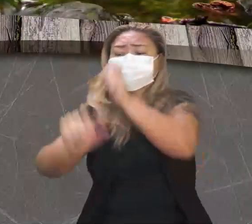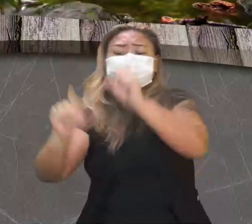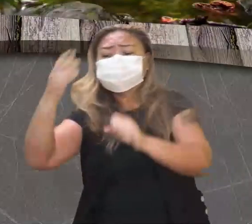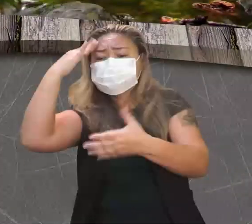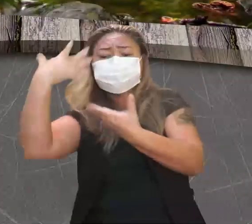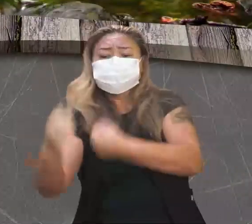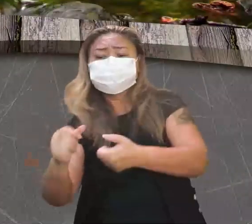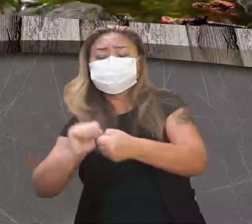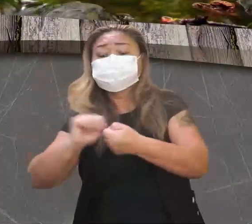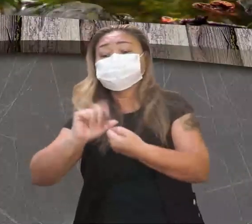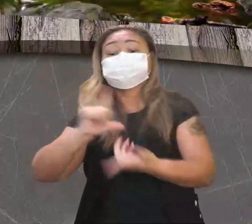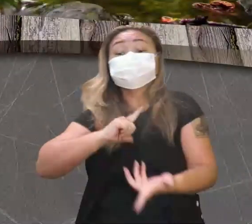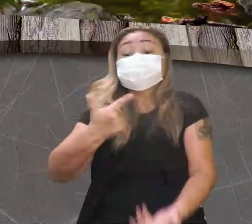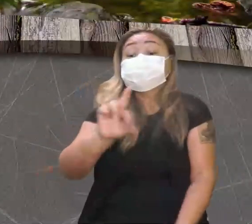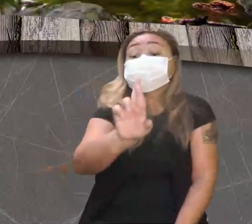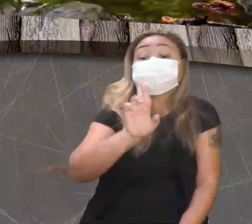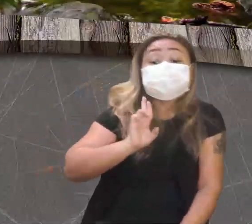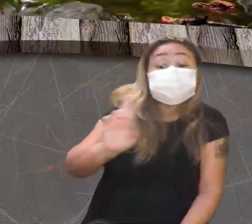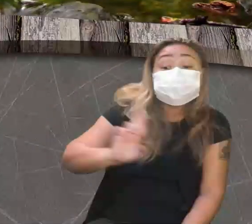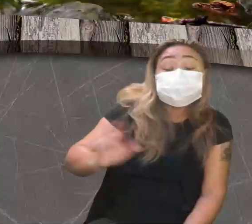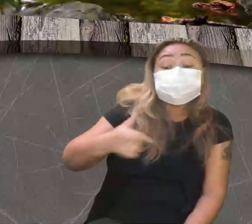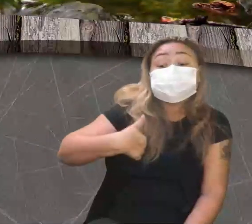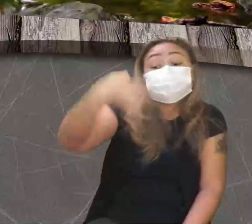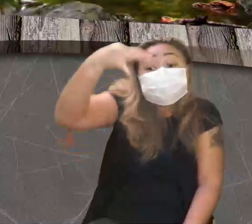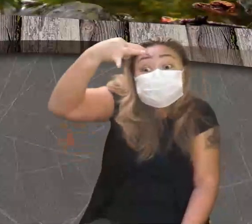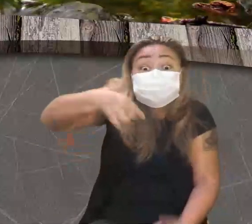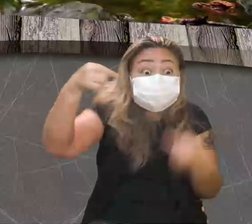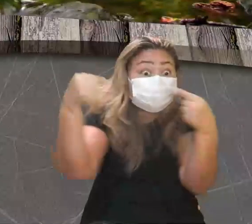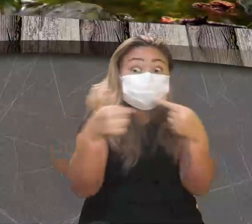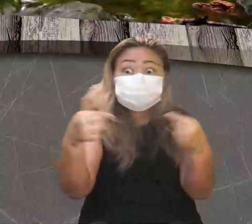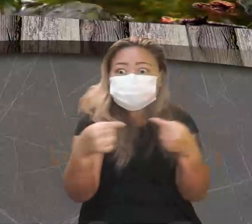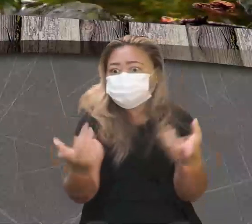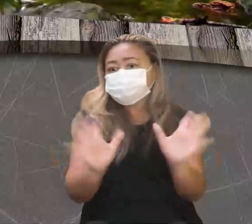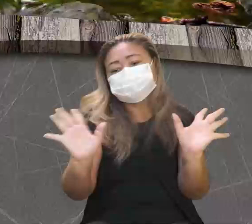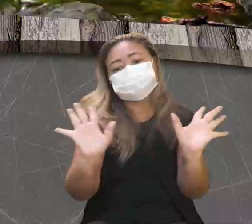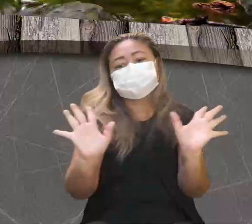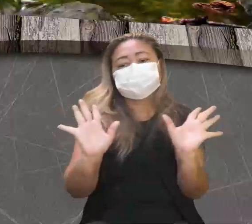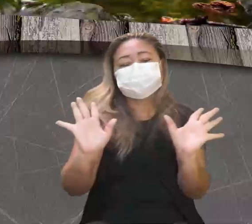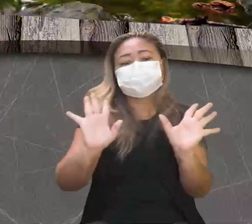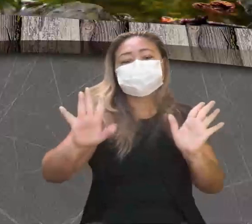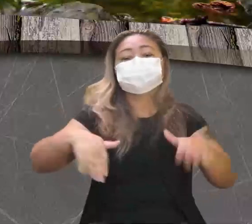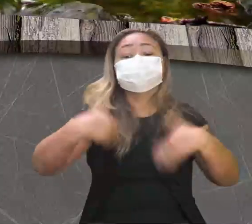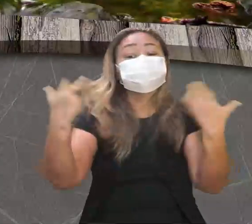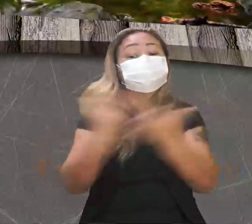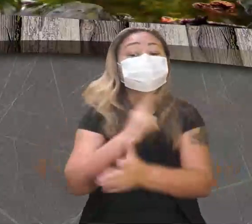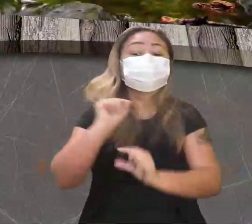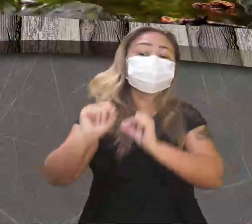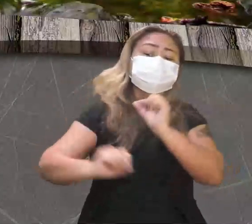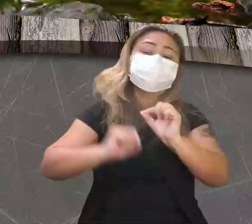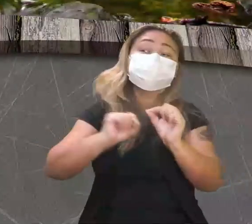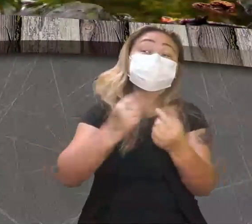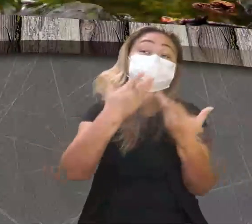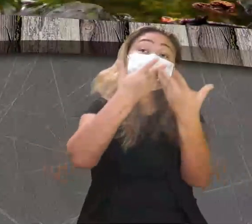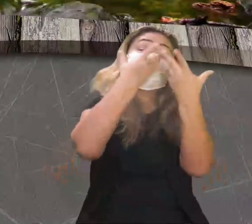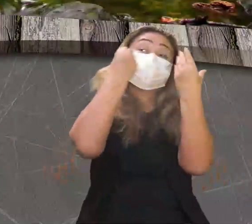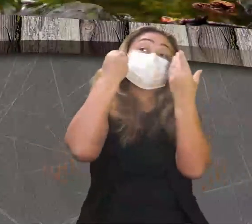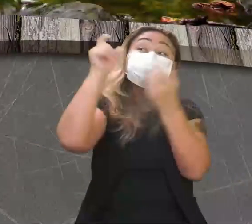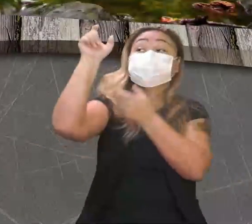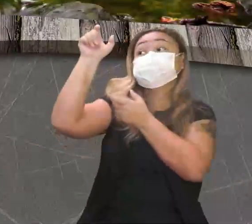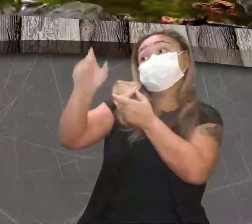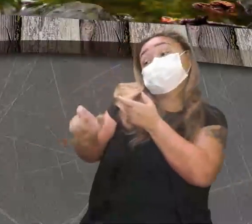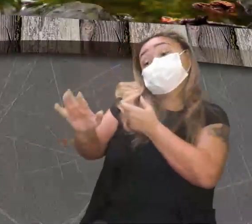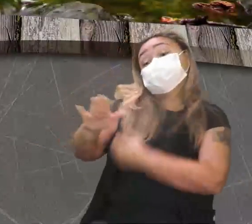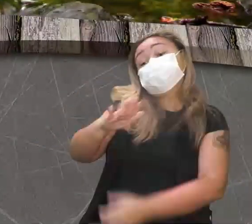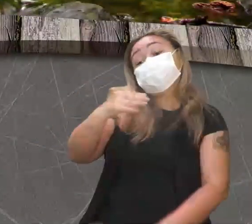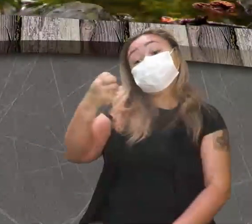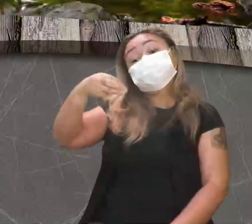Não existiam respostas, assim, muito precisas. E aí, o que acabou acontecendo foi esquecido. Infelizmente, ele